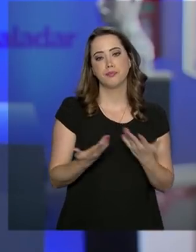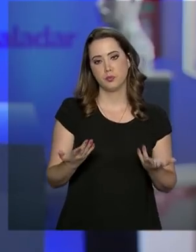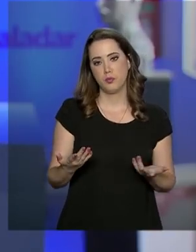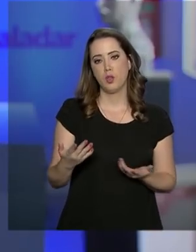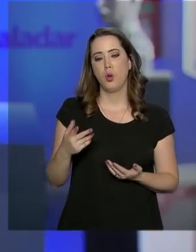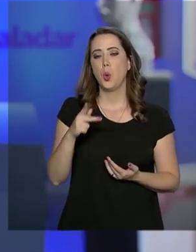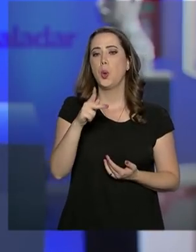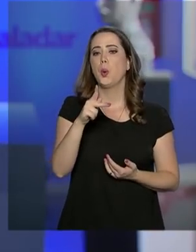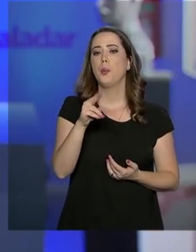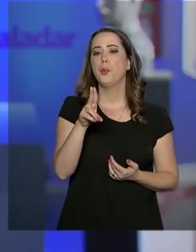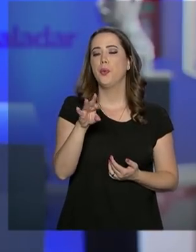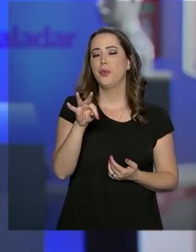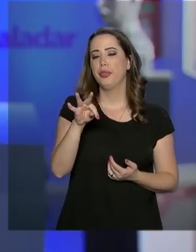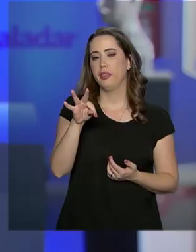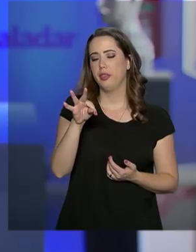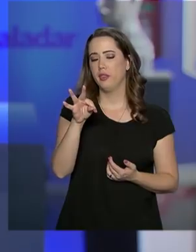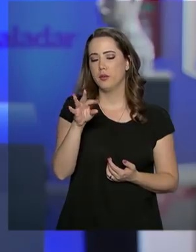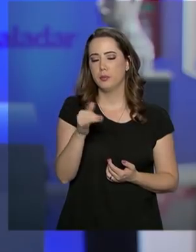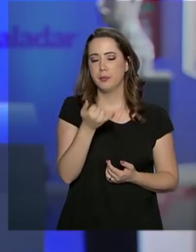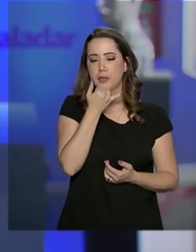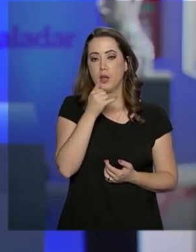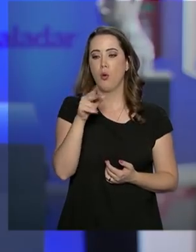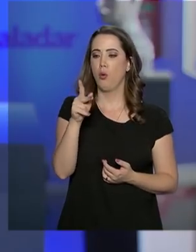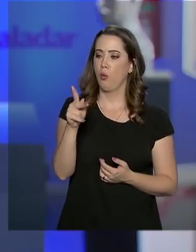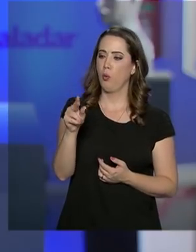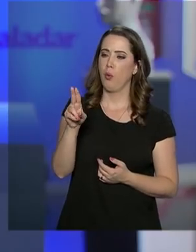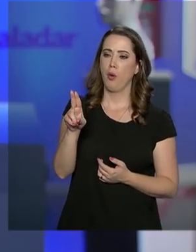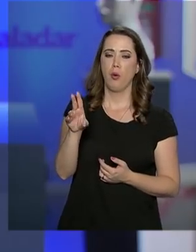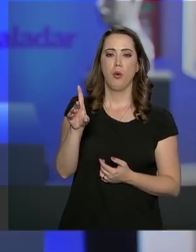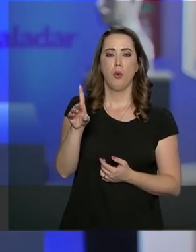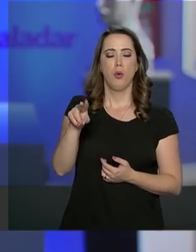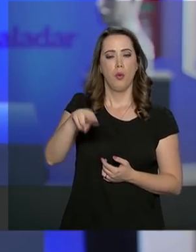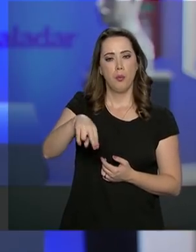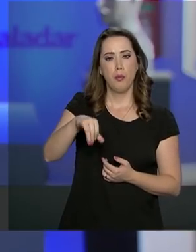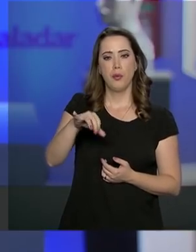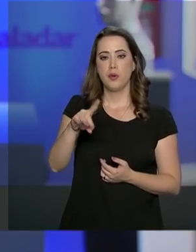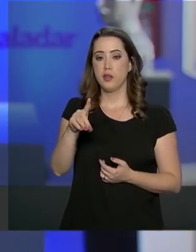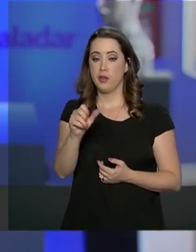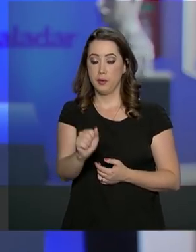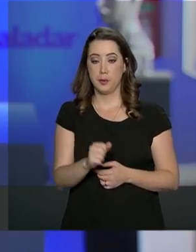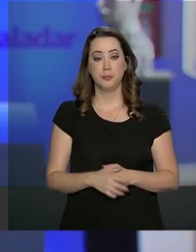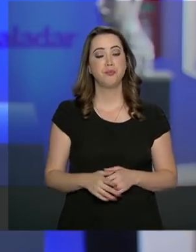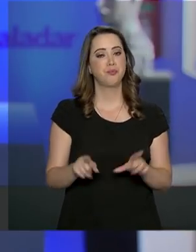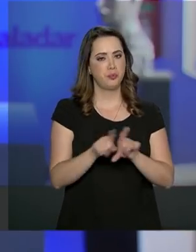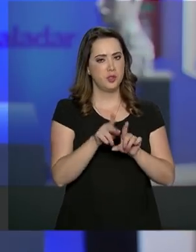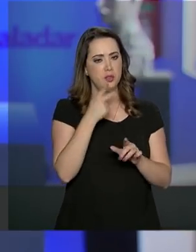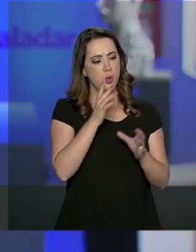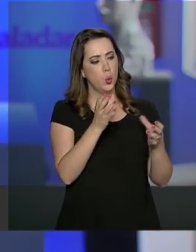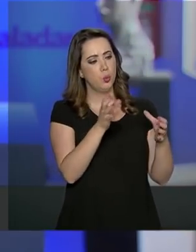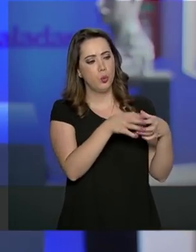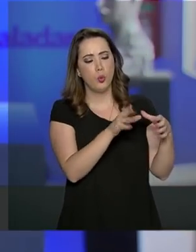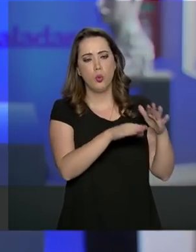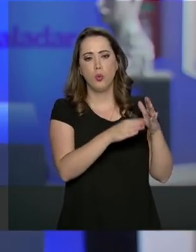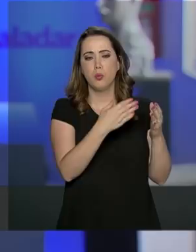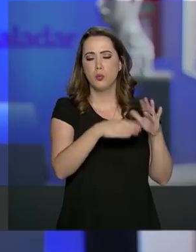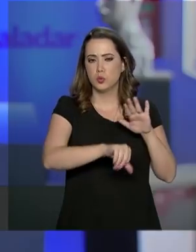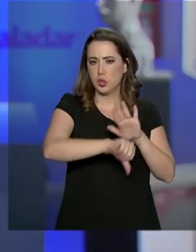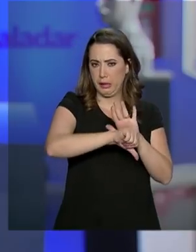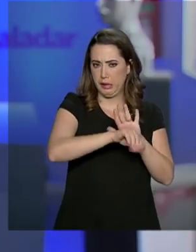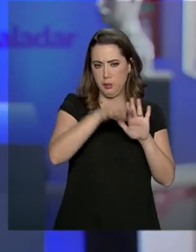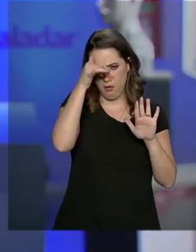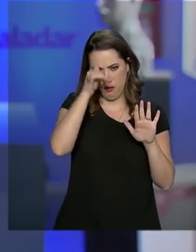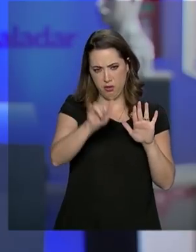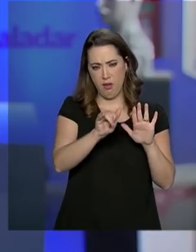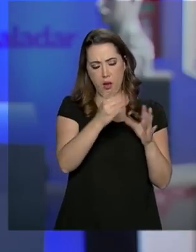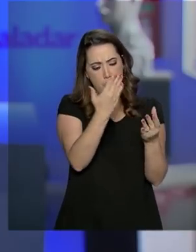sobre o andamento do pacote anticrime que tramita pelo Congresso Nacional. Disse que deputados e senadores têm sido muito receptivos